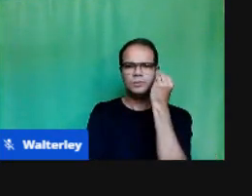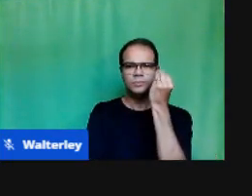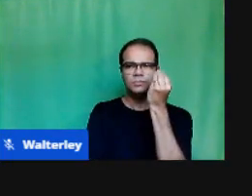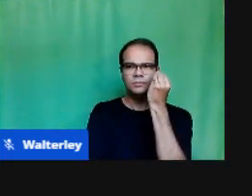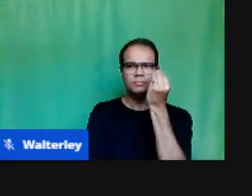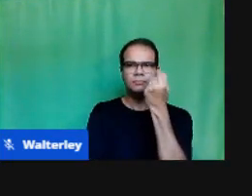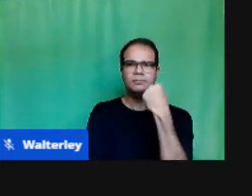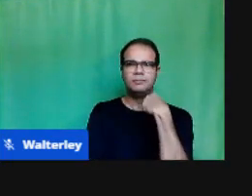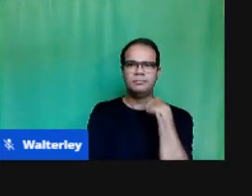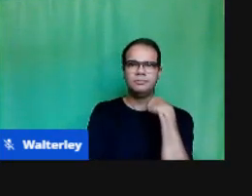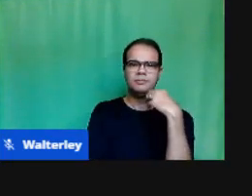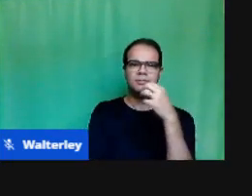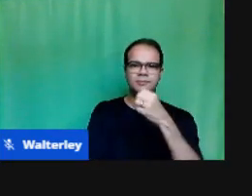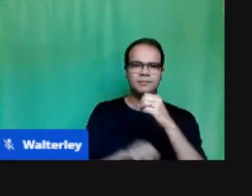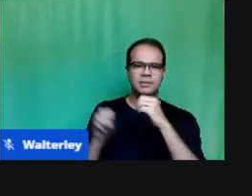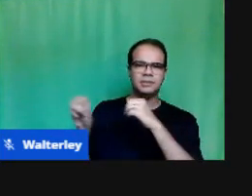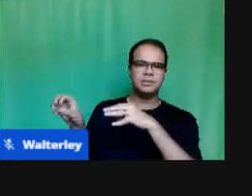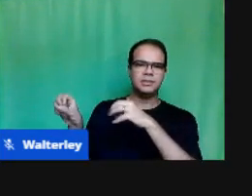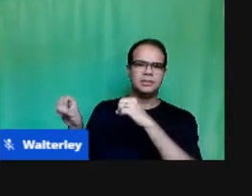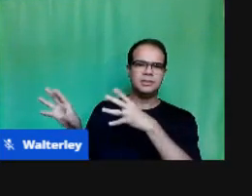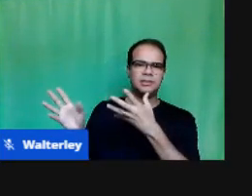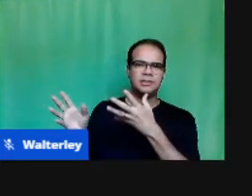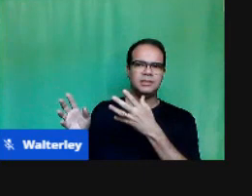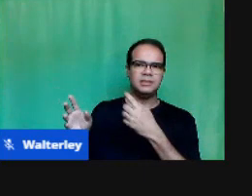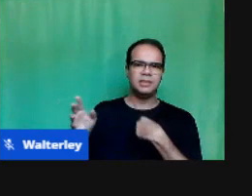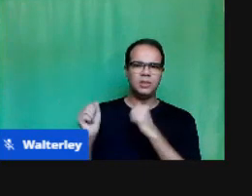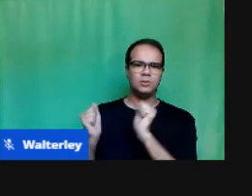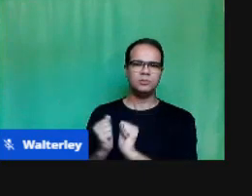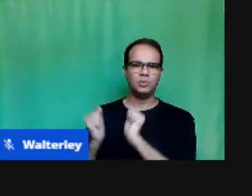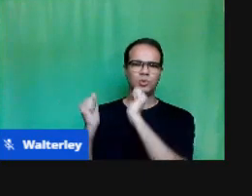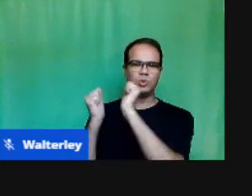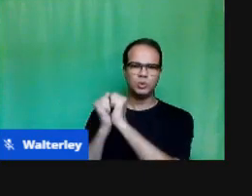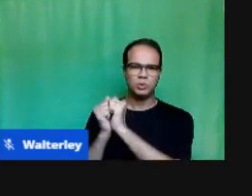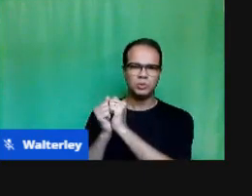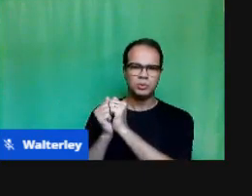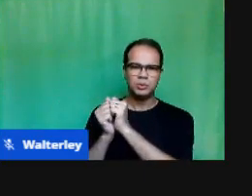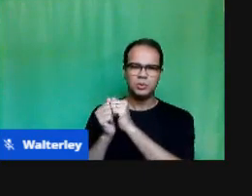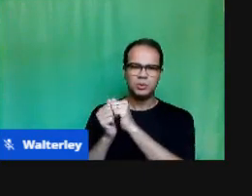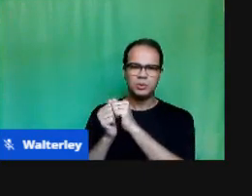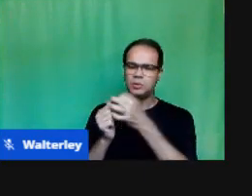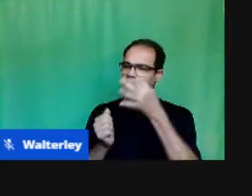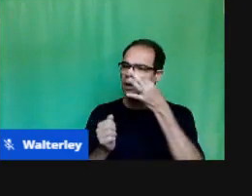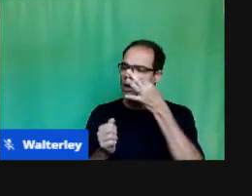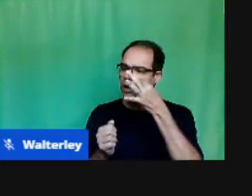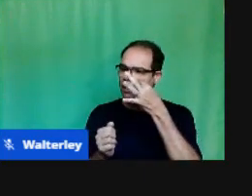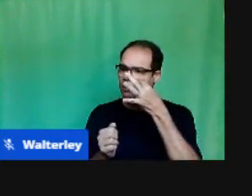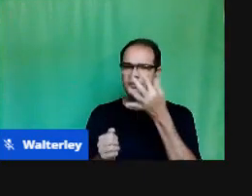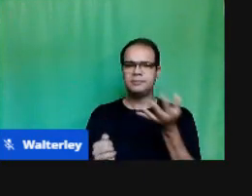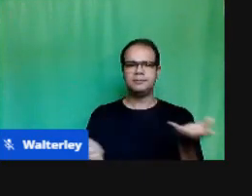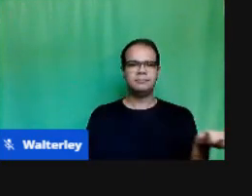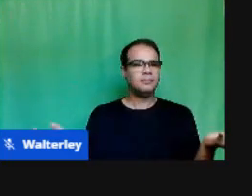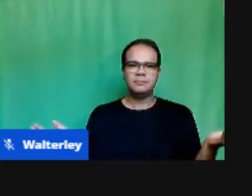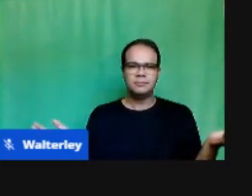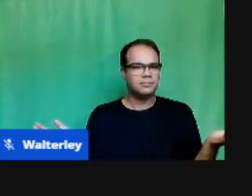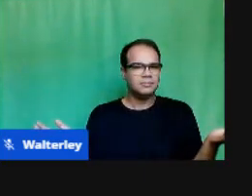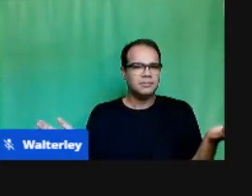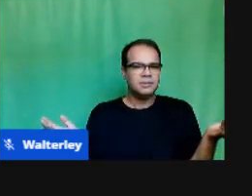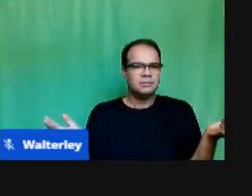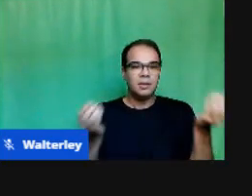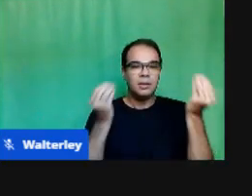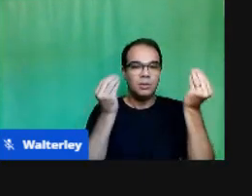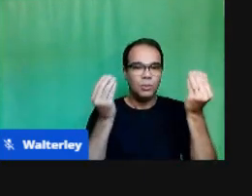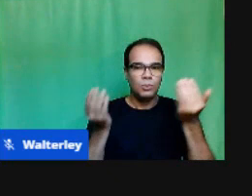Se eu não estou Junto Do meu aluno Como que eu vou Fazer o meu aluno